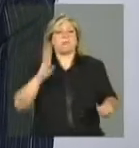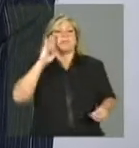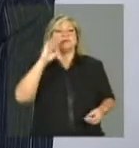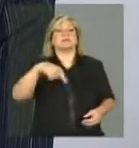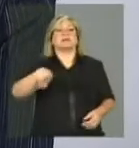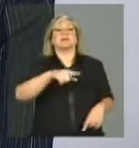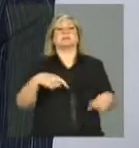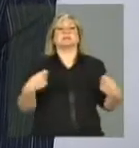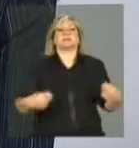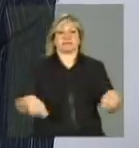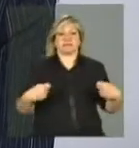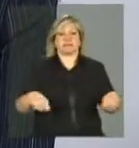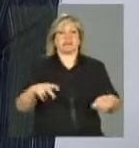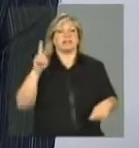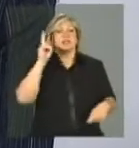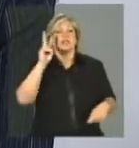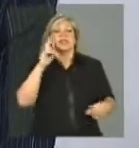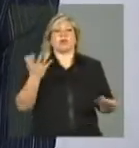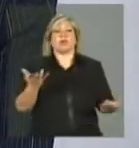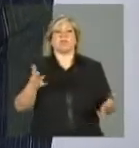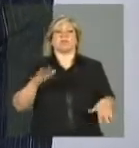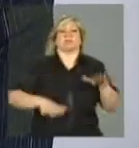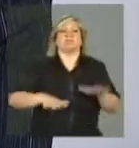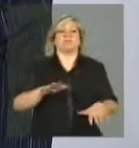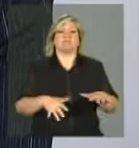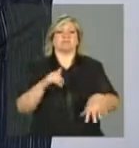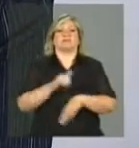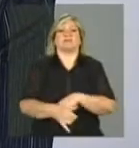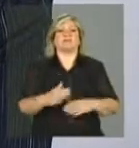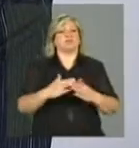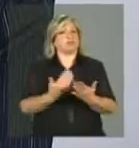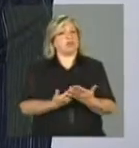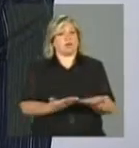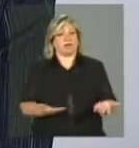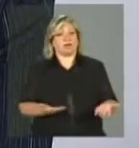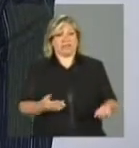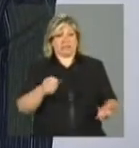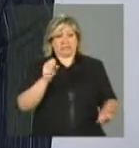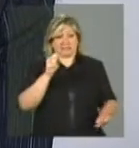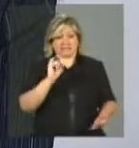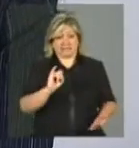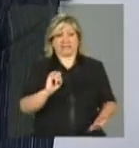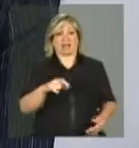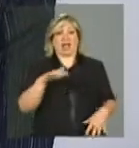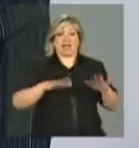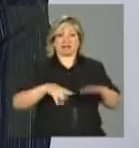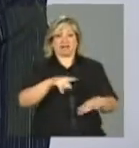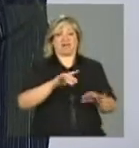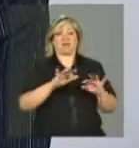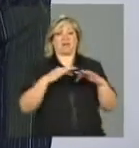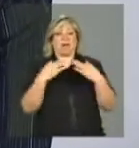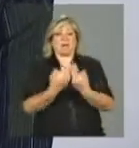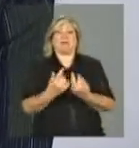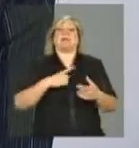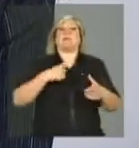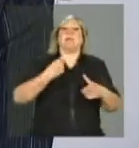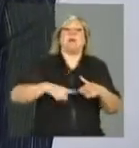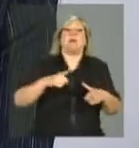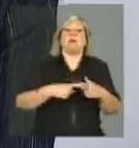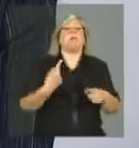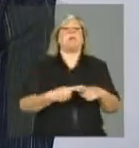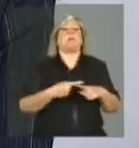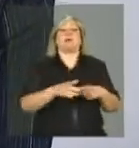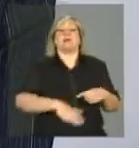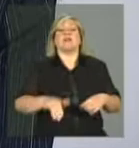à vulnerabilidade, porque provavelmente essas famílias estão em situação de maior vulnerabilidade, então elas são